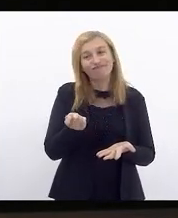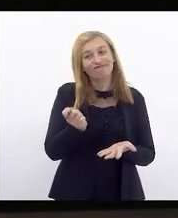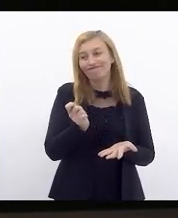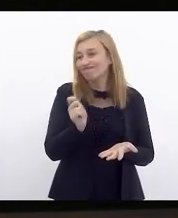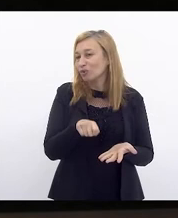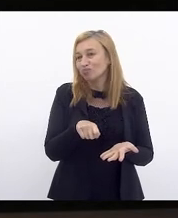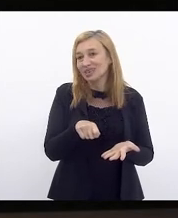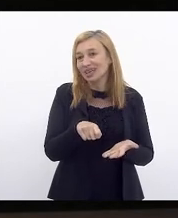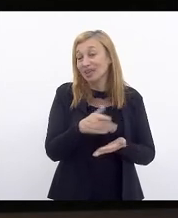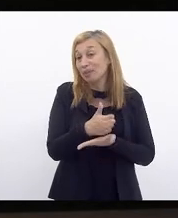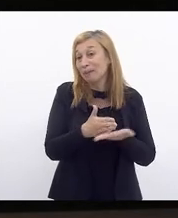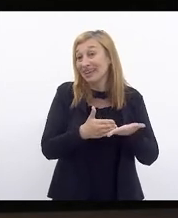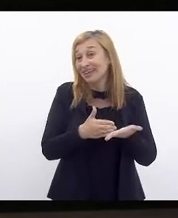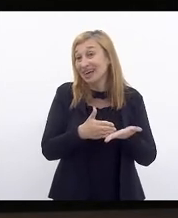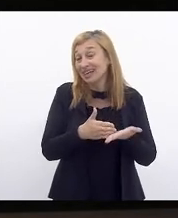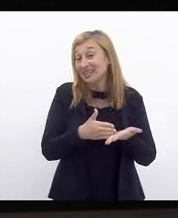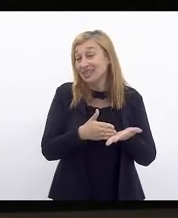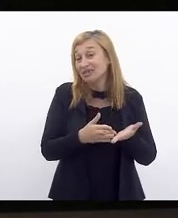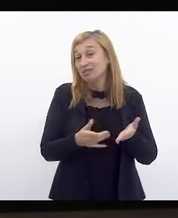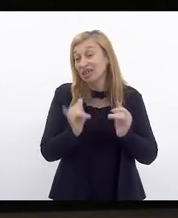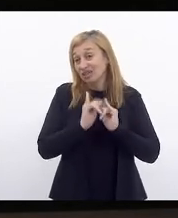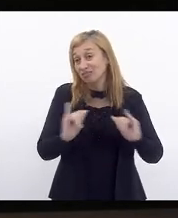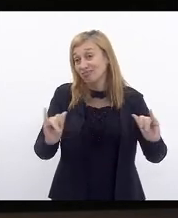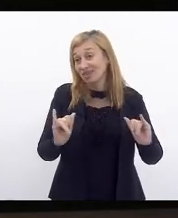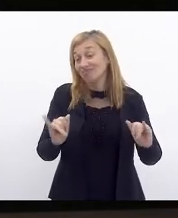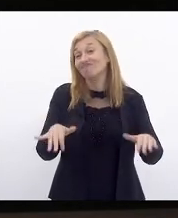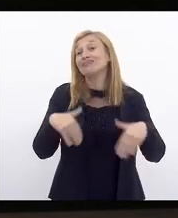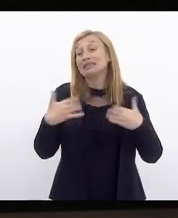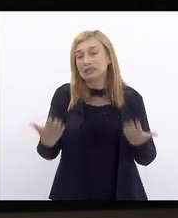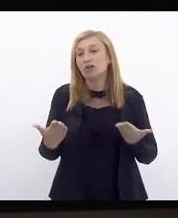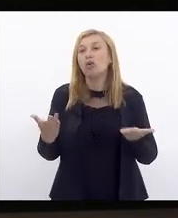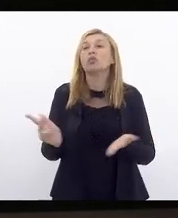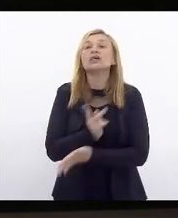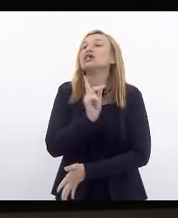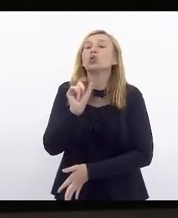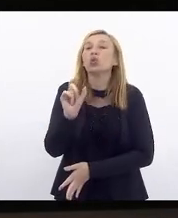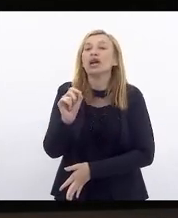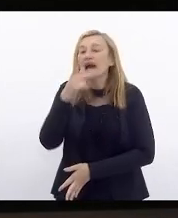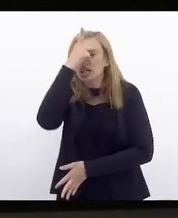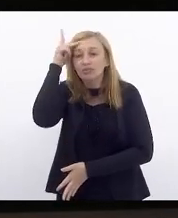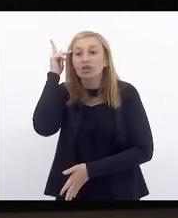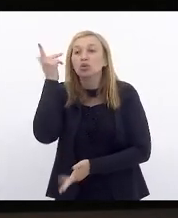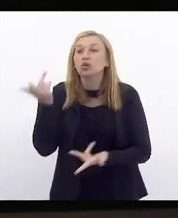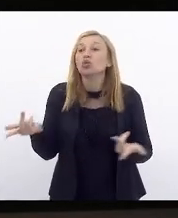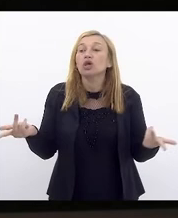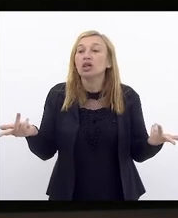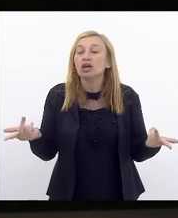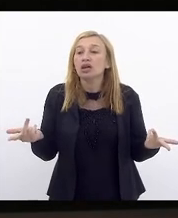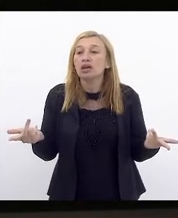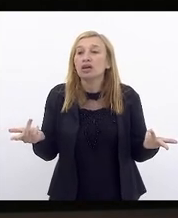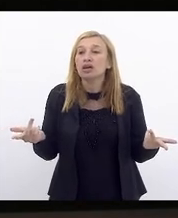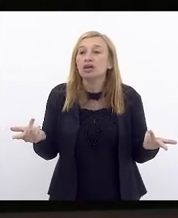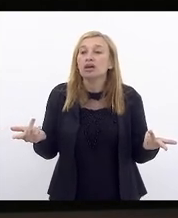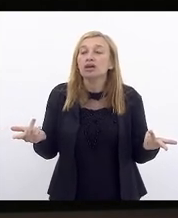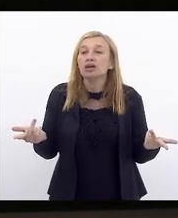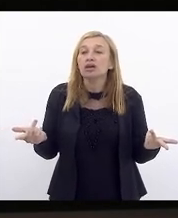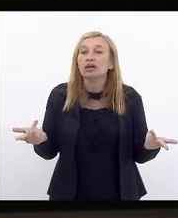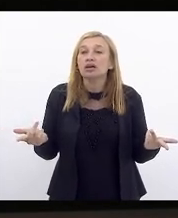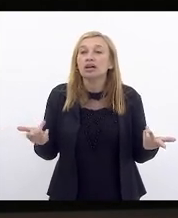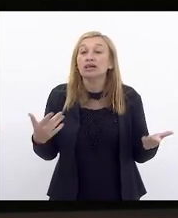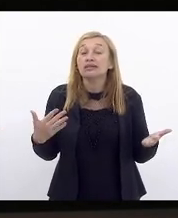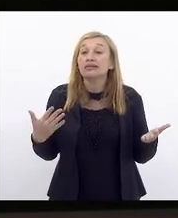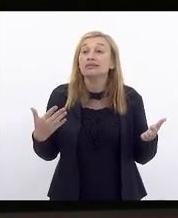nem para a metade daquilo que está sendo anunciado. Então, que acontece? As pessoas ficam até